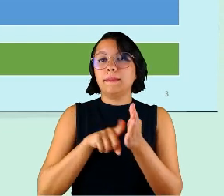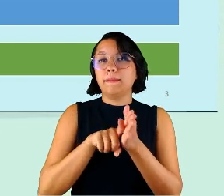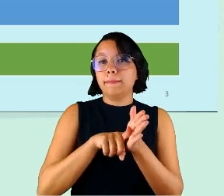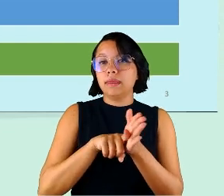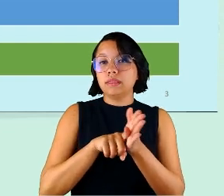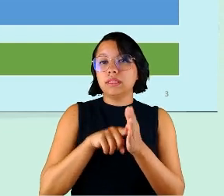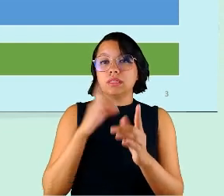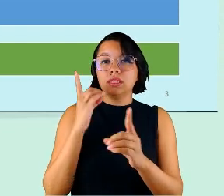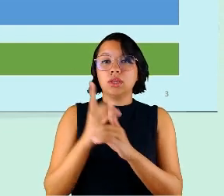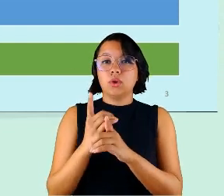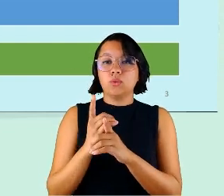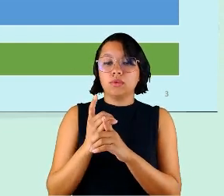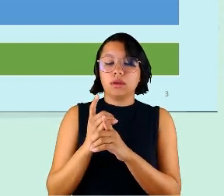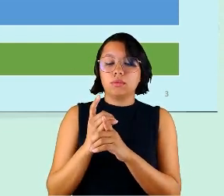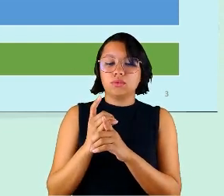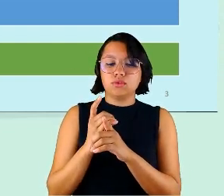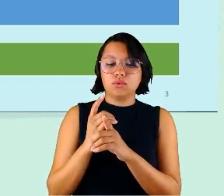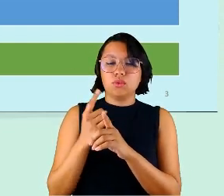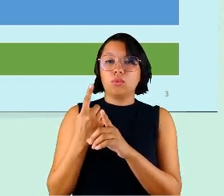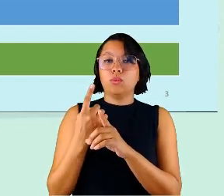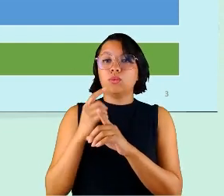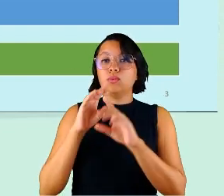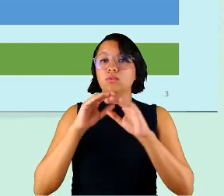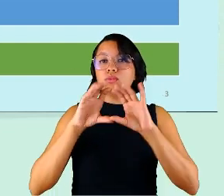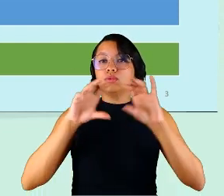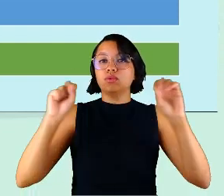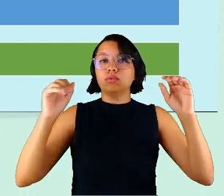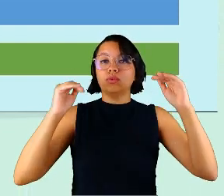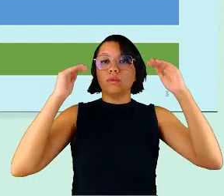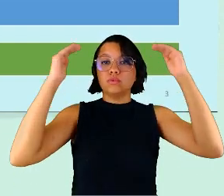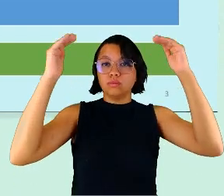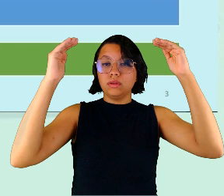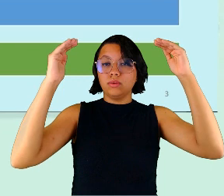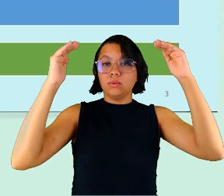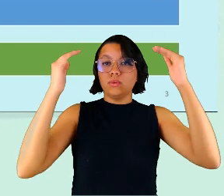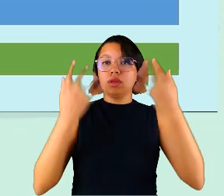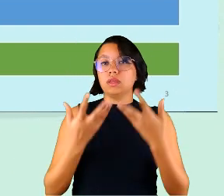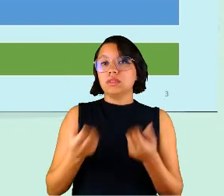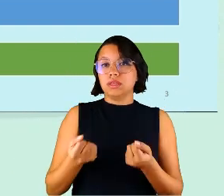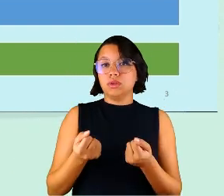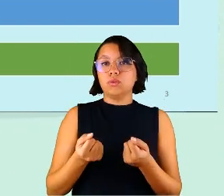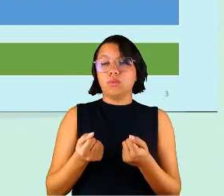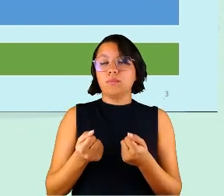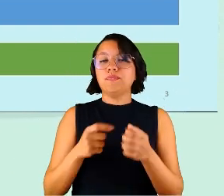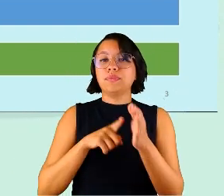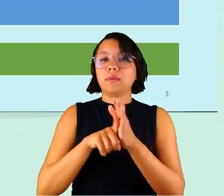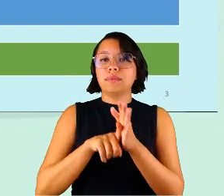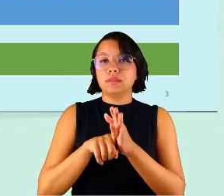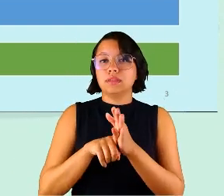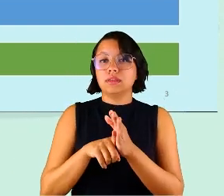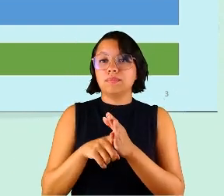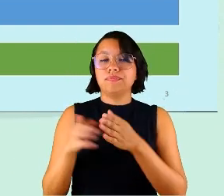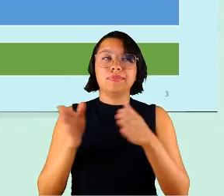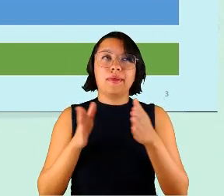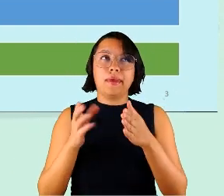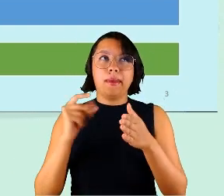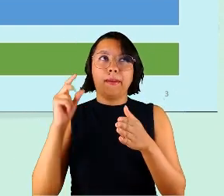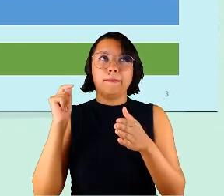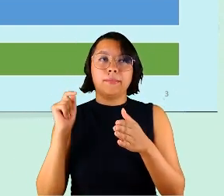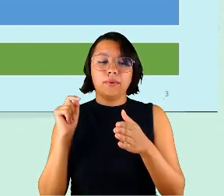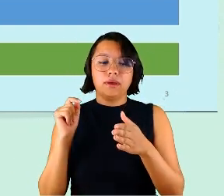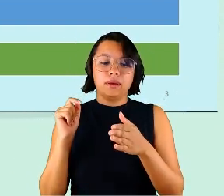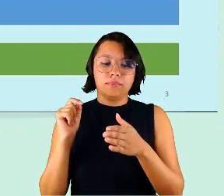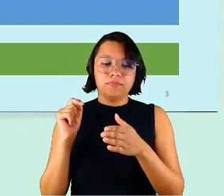encontramos um tribunal superior que nos aceitou a pesquisa. Na época, era uma pesquisa,